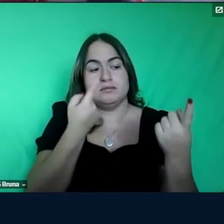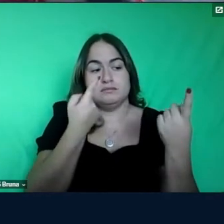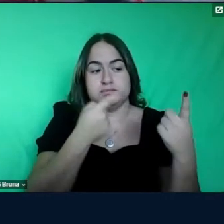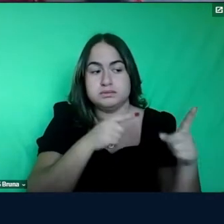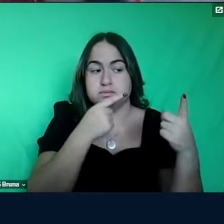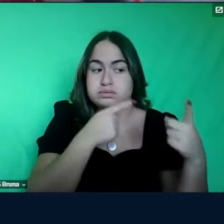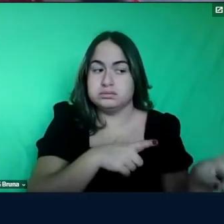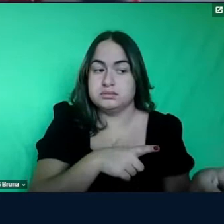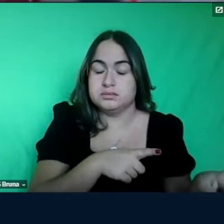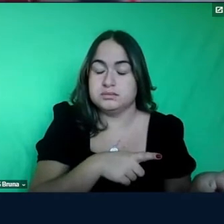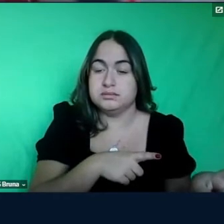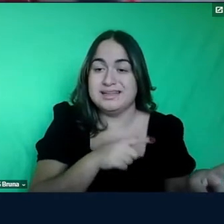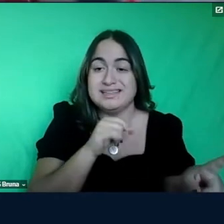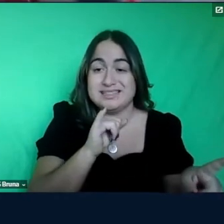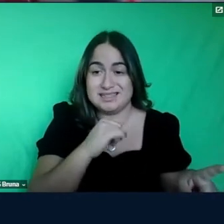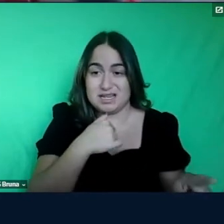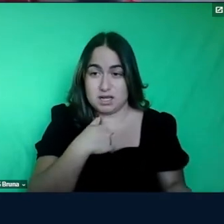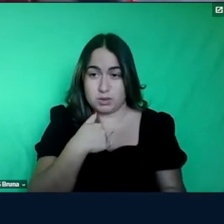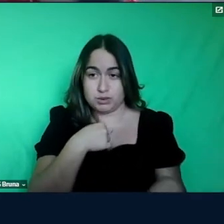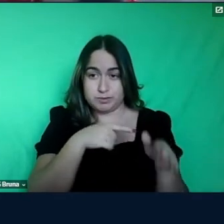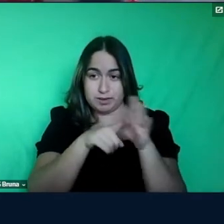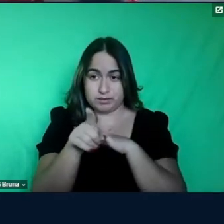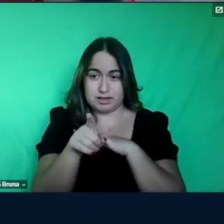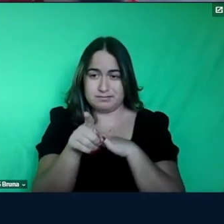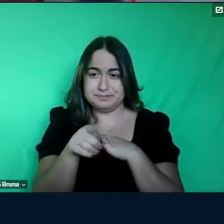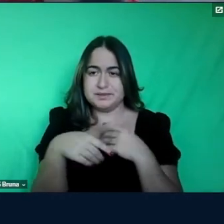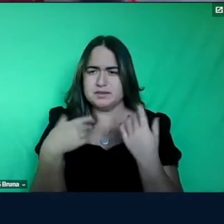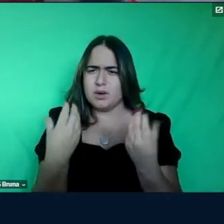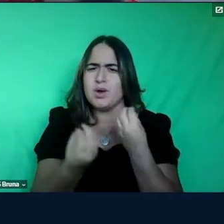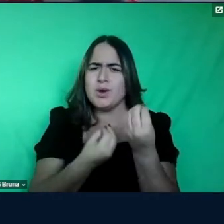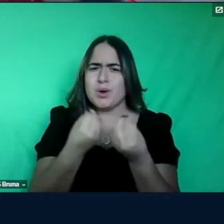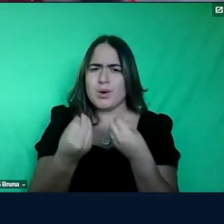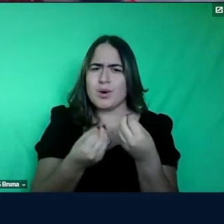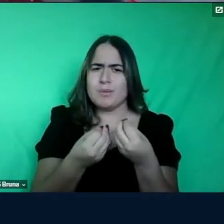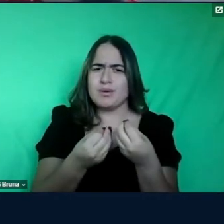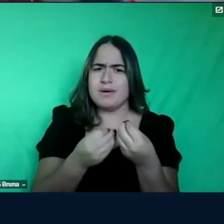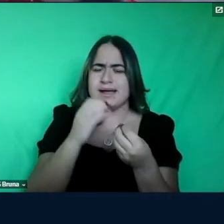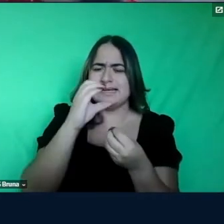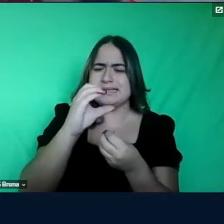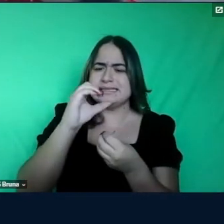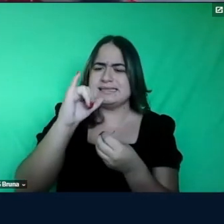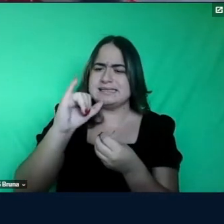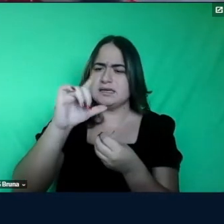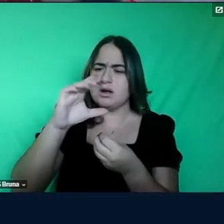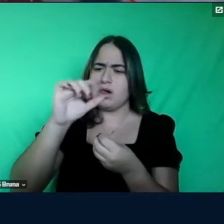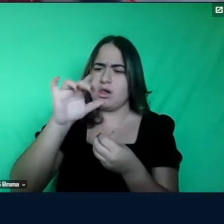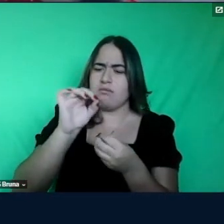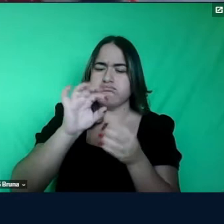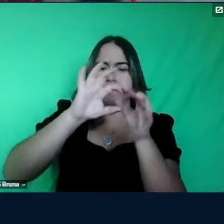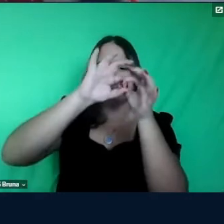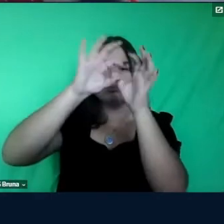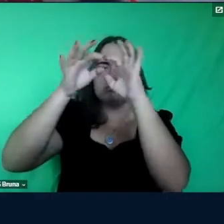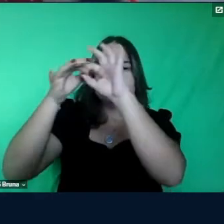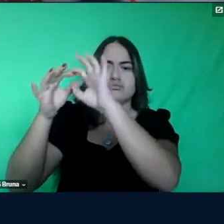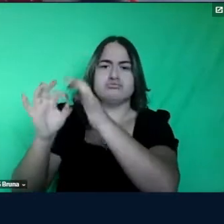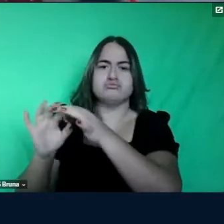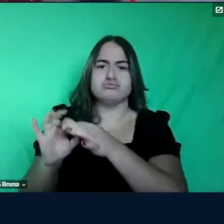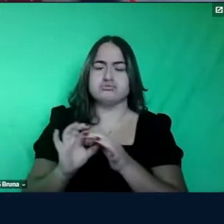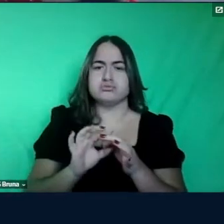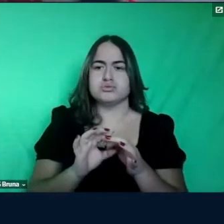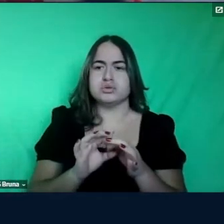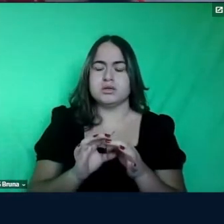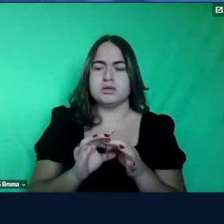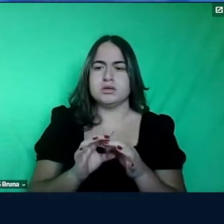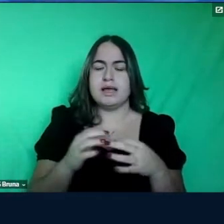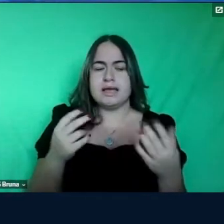se eu te perguntasse por exemplo Cris quais são esses ciclos que você fez porque por exemplo eu